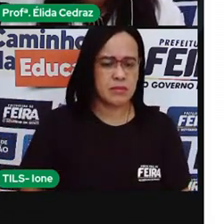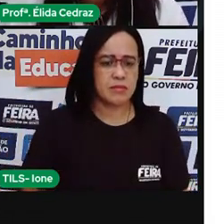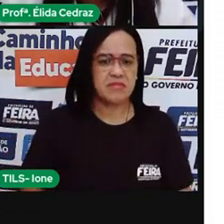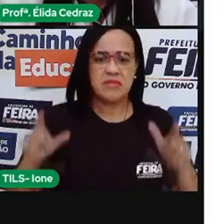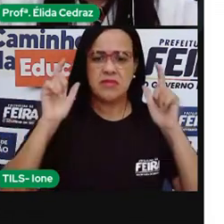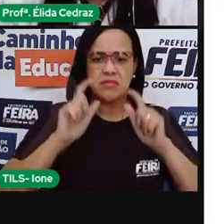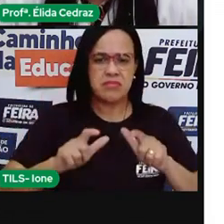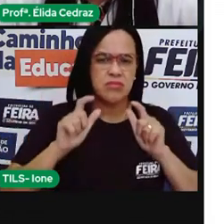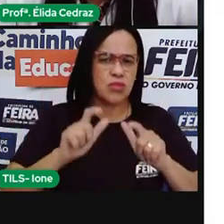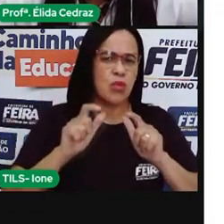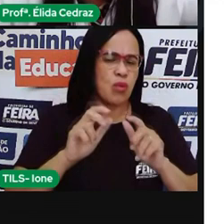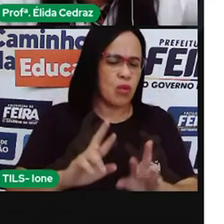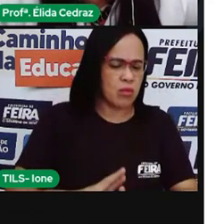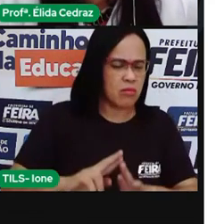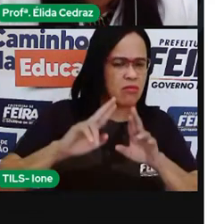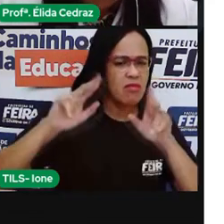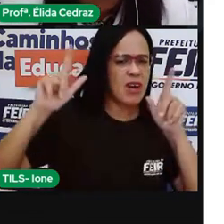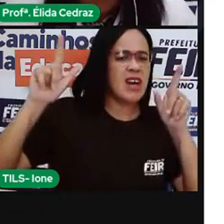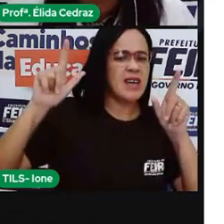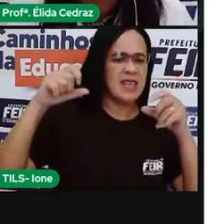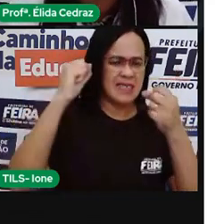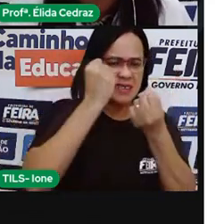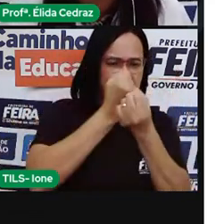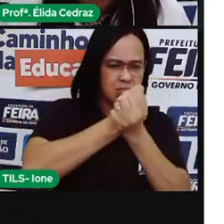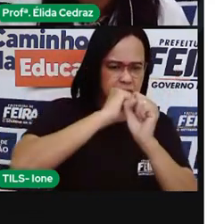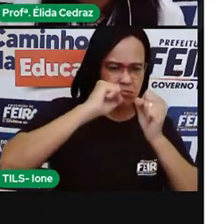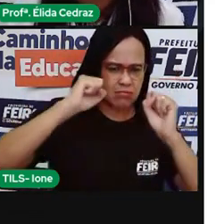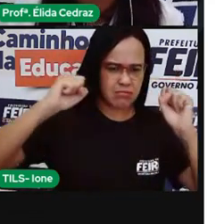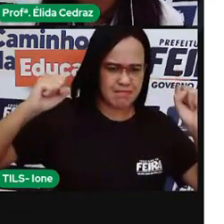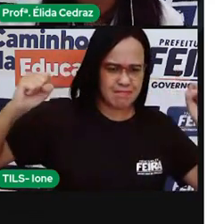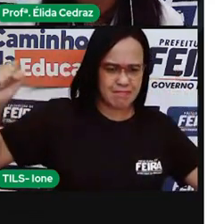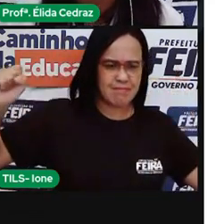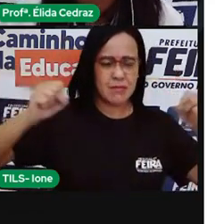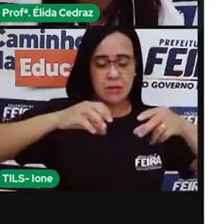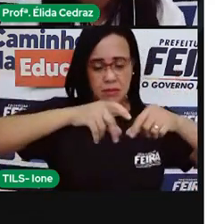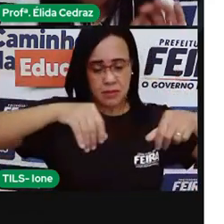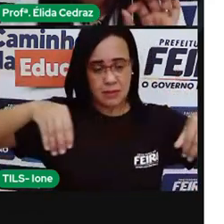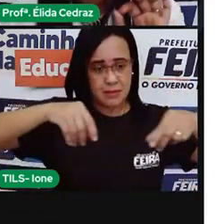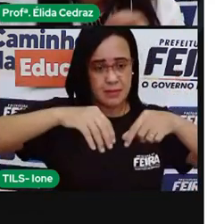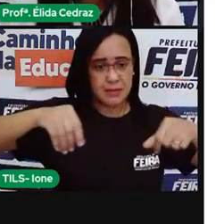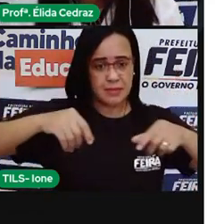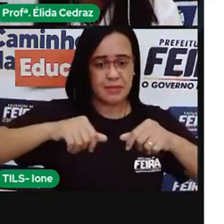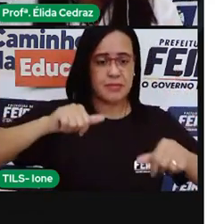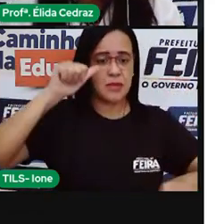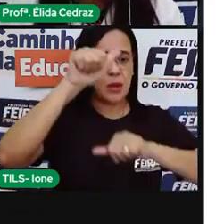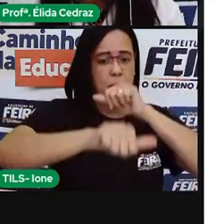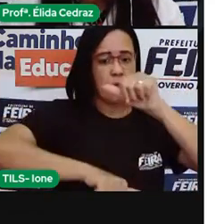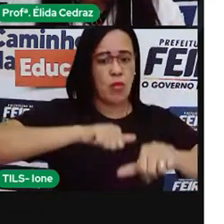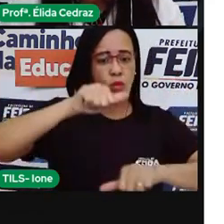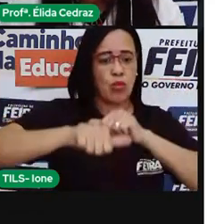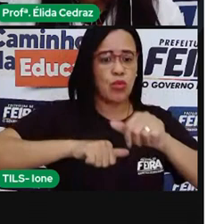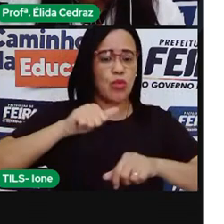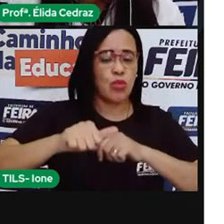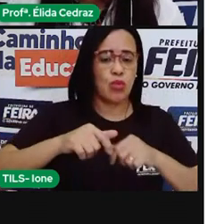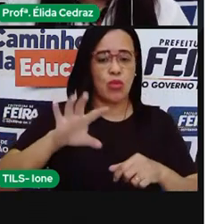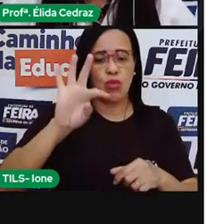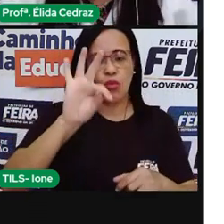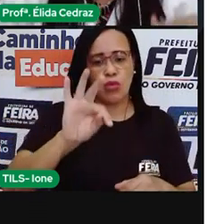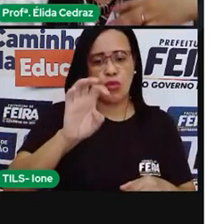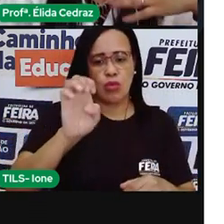uma ilha, que era uma extensão enorme de terra e deram o nome de Terra de Santa Cruz.